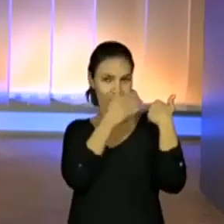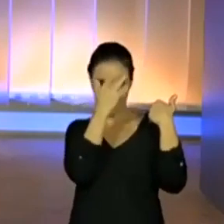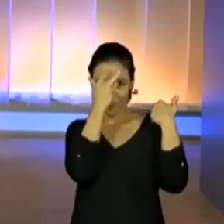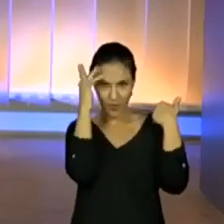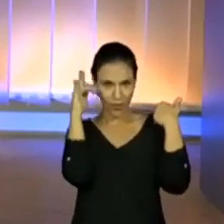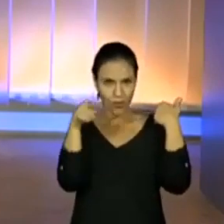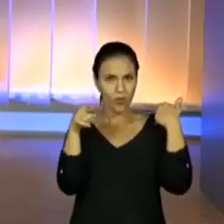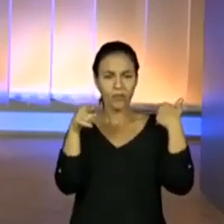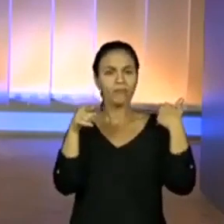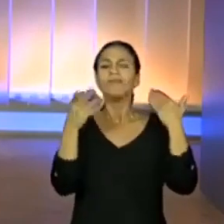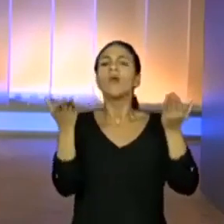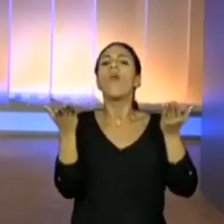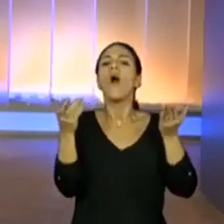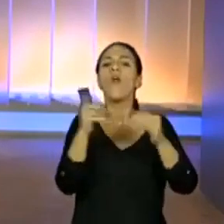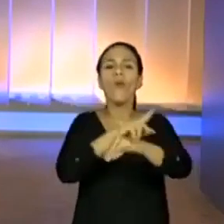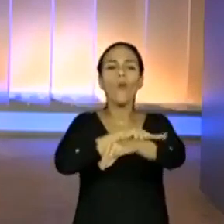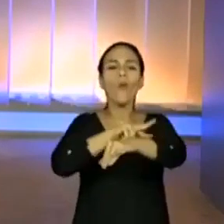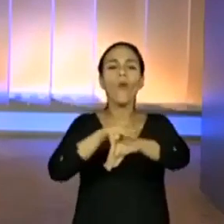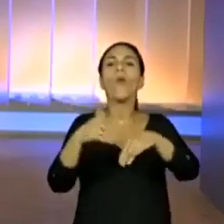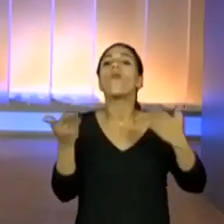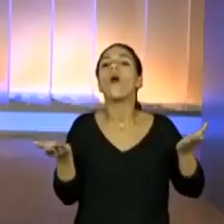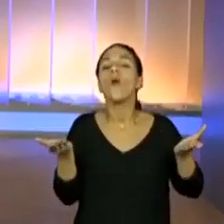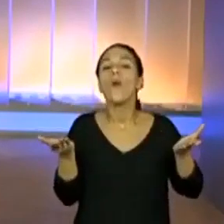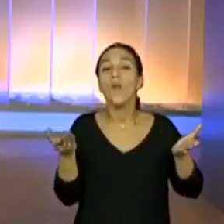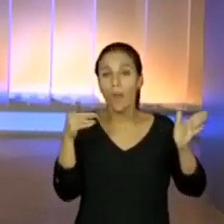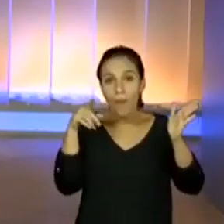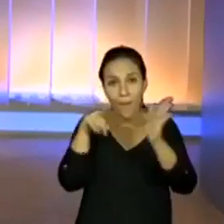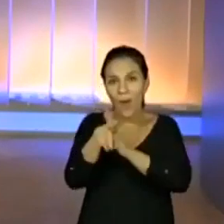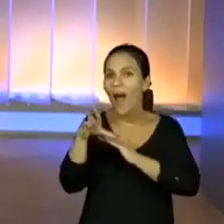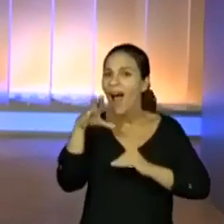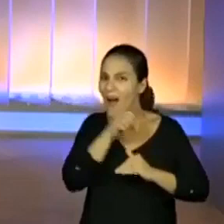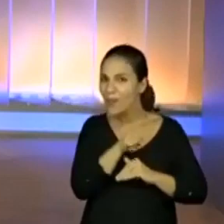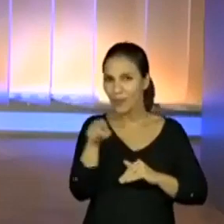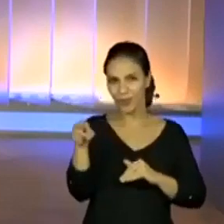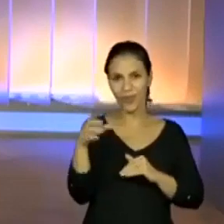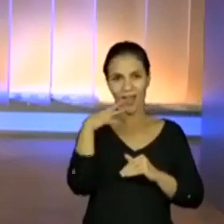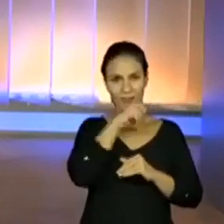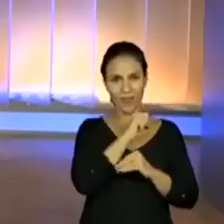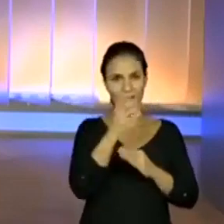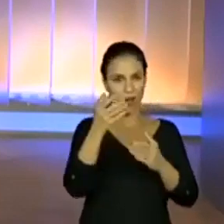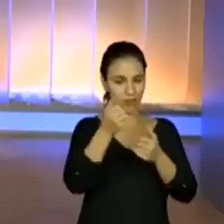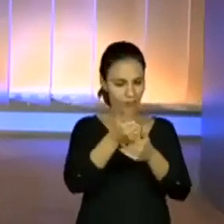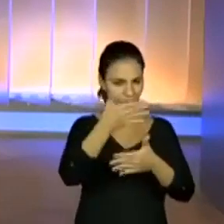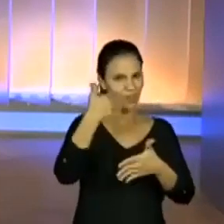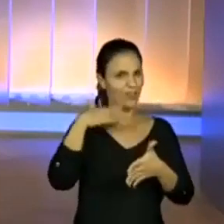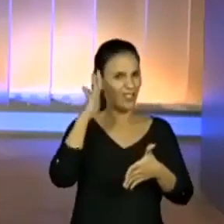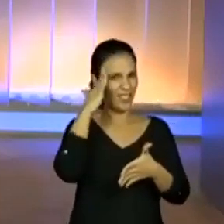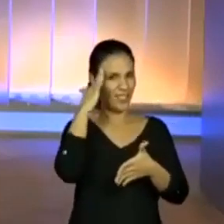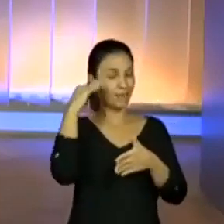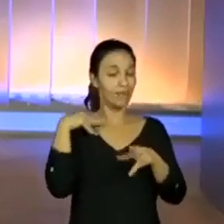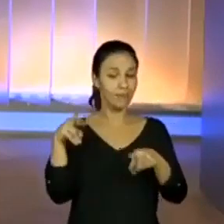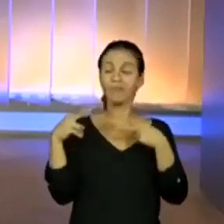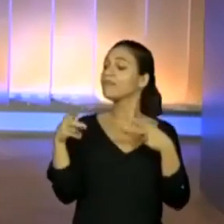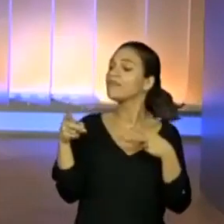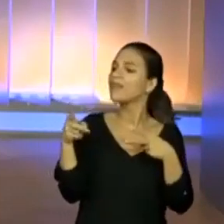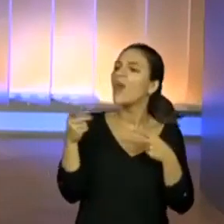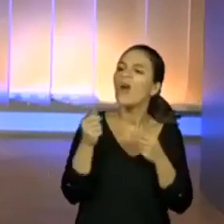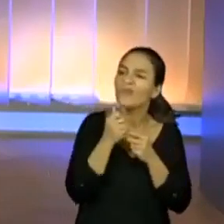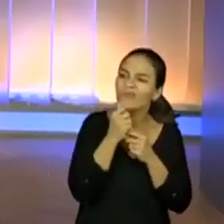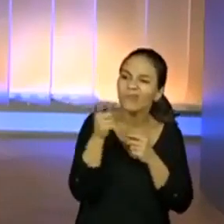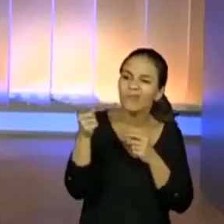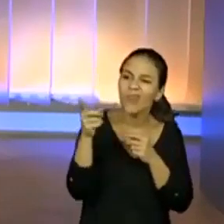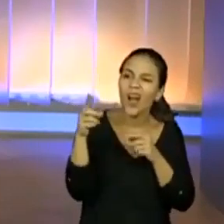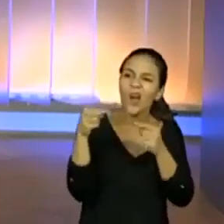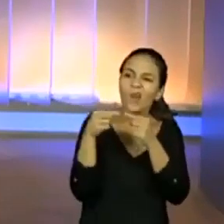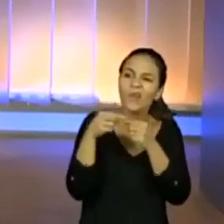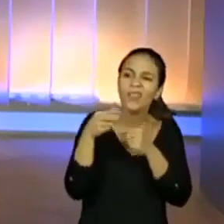Pergunta rápido para ele. Agora, se você já pegou a aula, você já tem a mãe, você já vai olhar para o seu responsável e já vai falar, hum, ele é